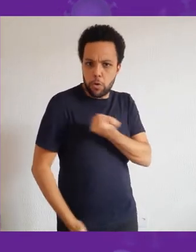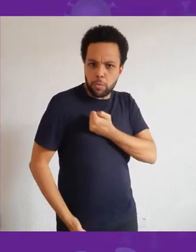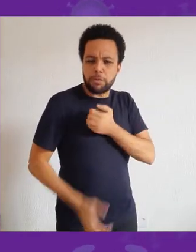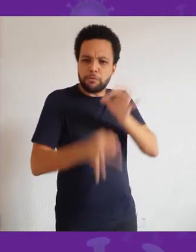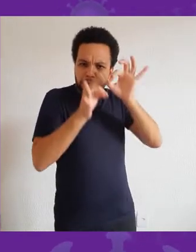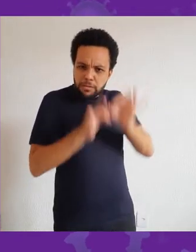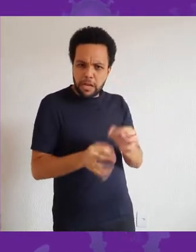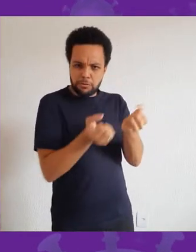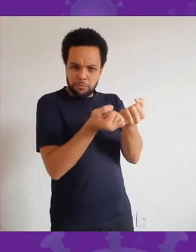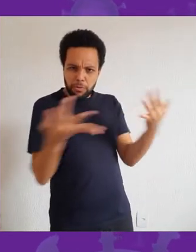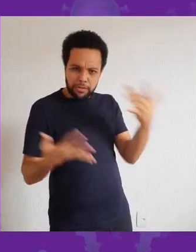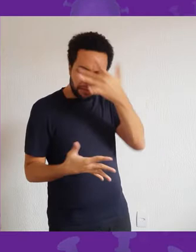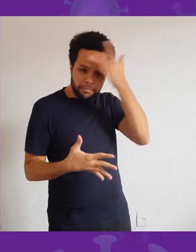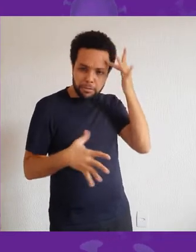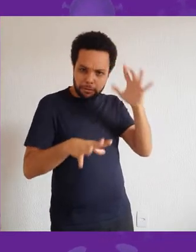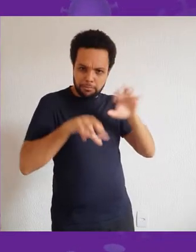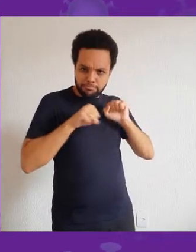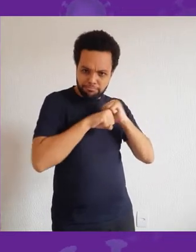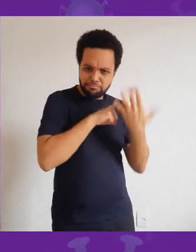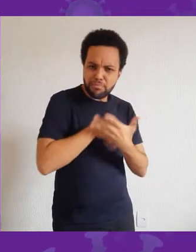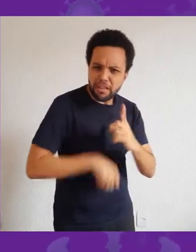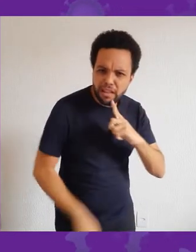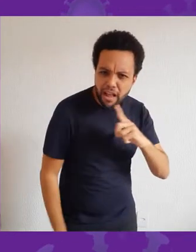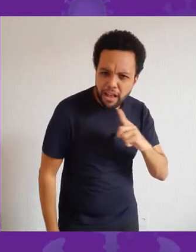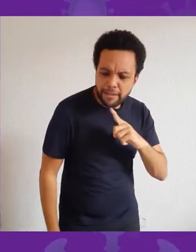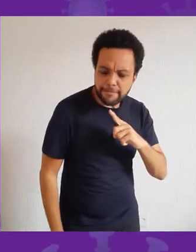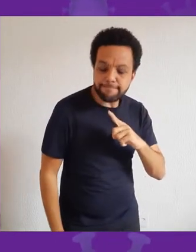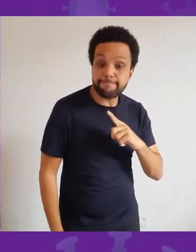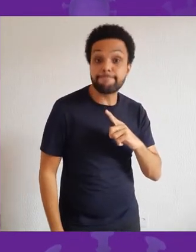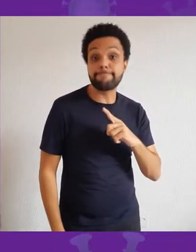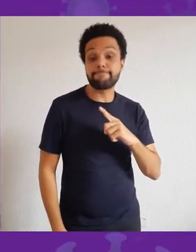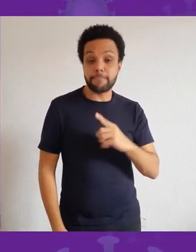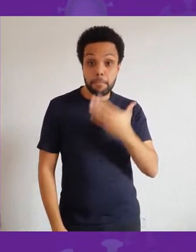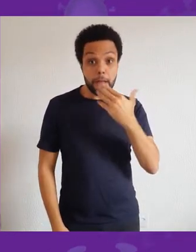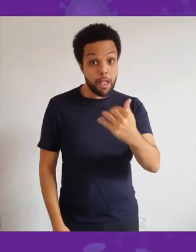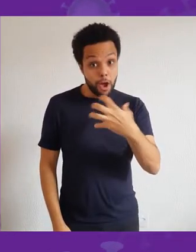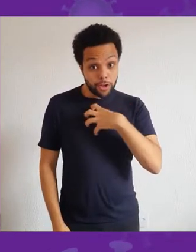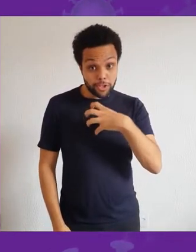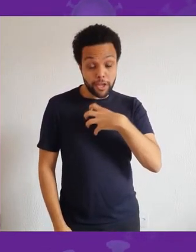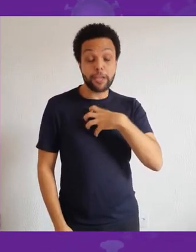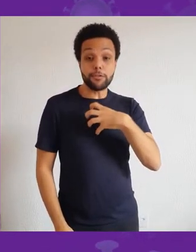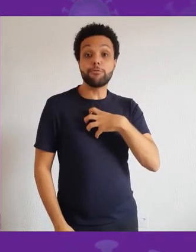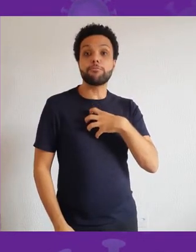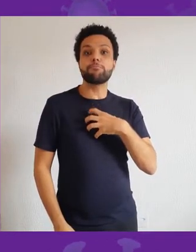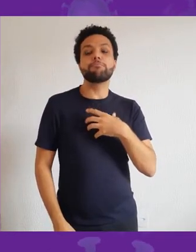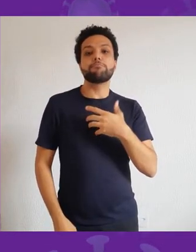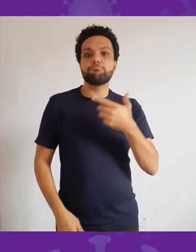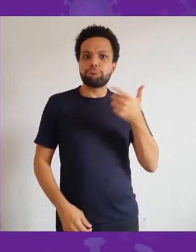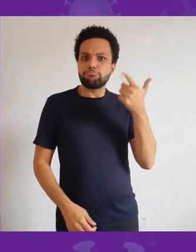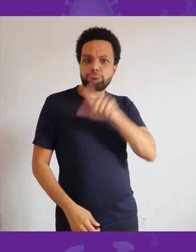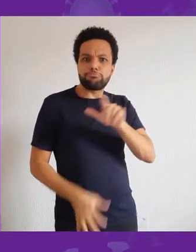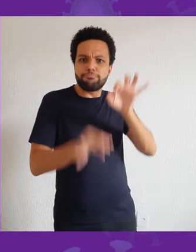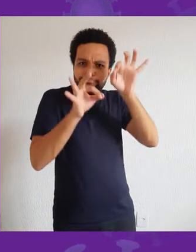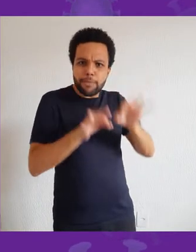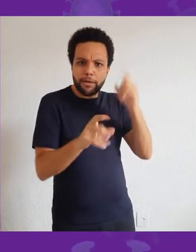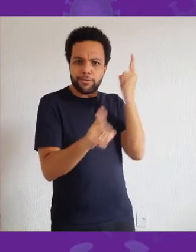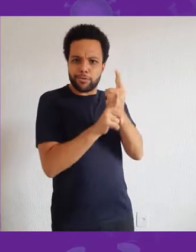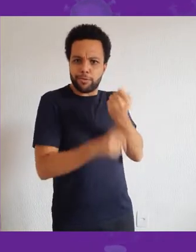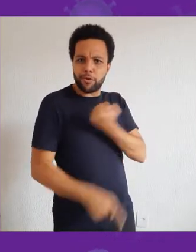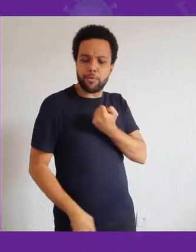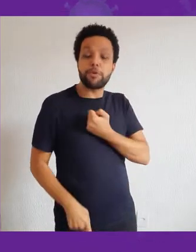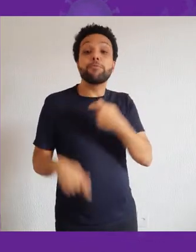fazer todo o acompanhamento e a vigilância seria a termos uma alta cobertura de notificação